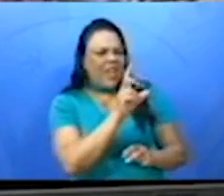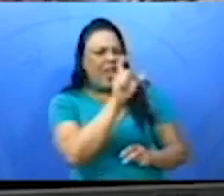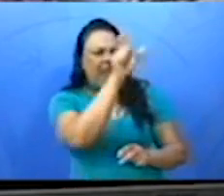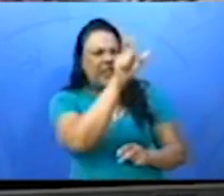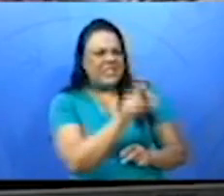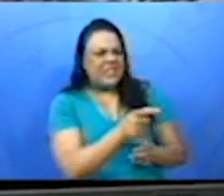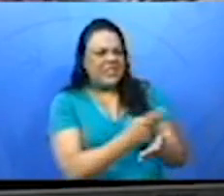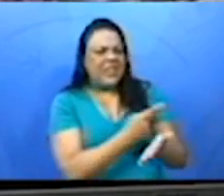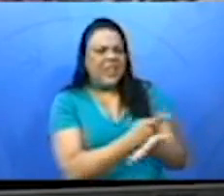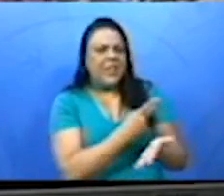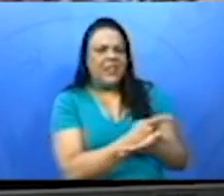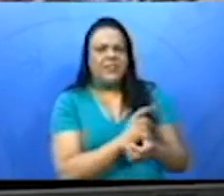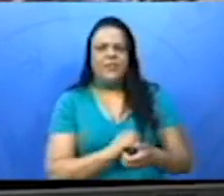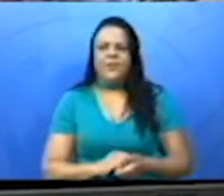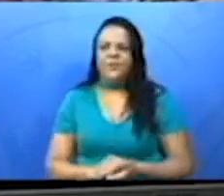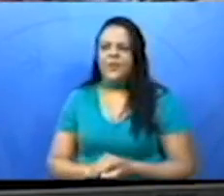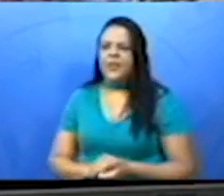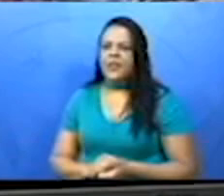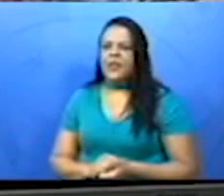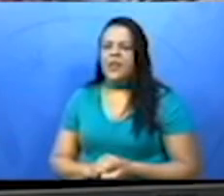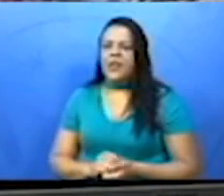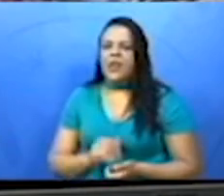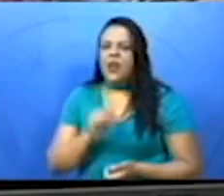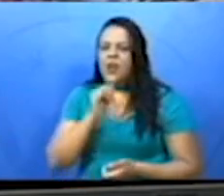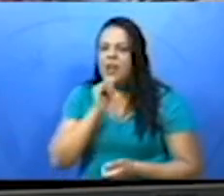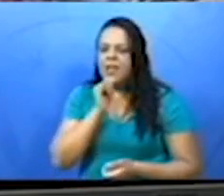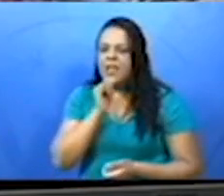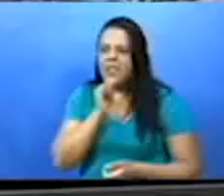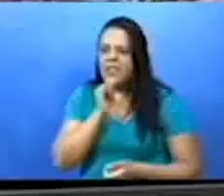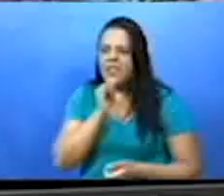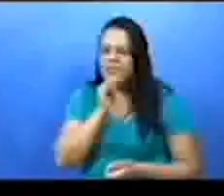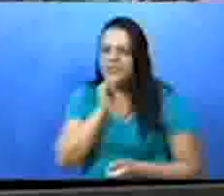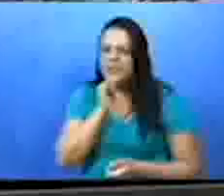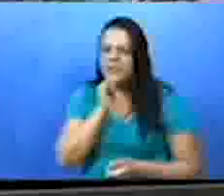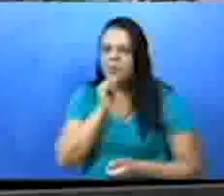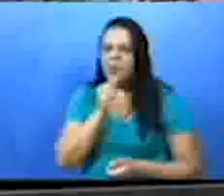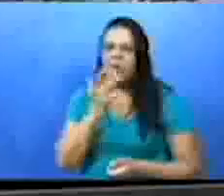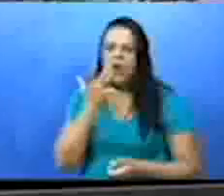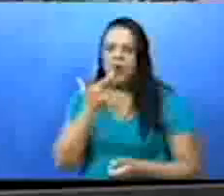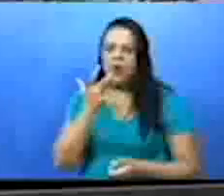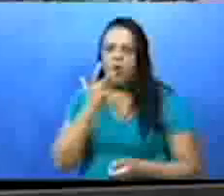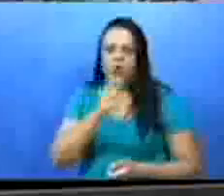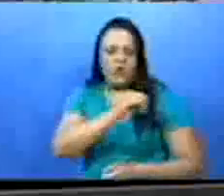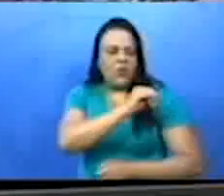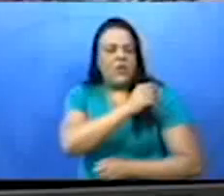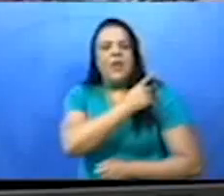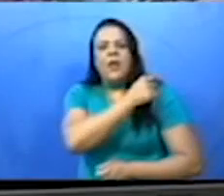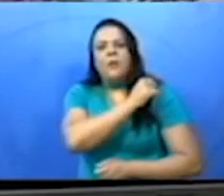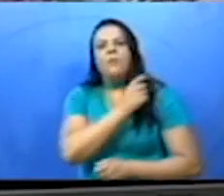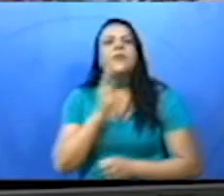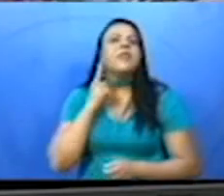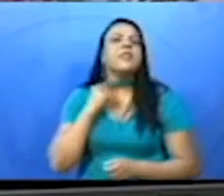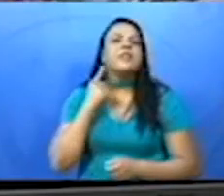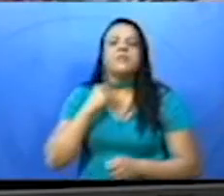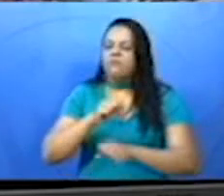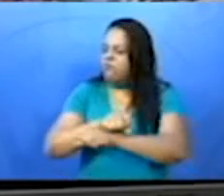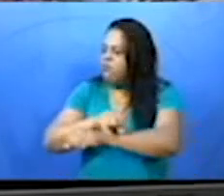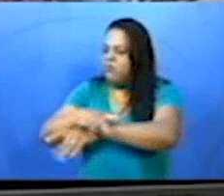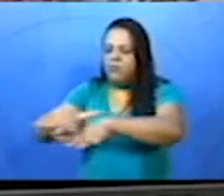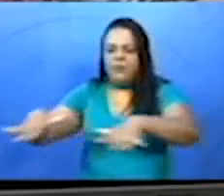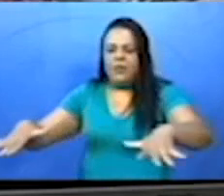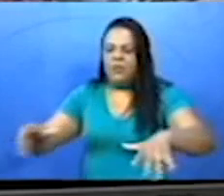Minas não se espalhou lentamente, pois não existiam meios de comunicação naquela época. Então, a